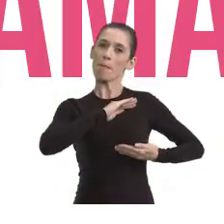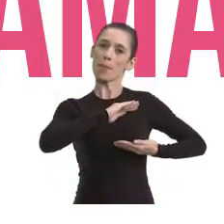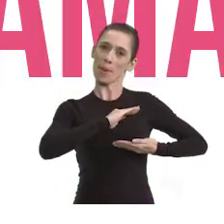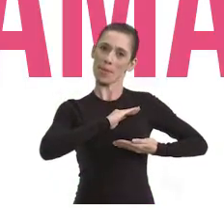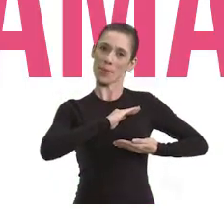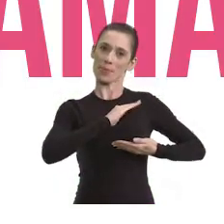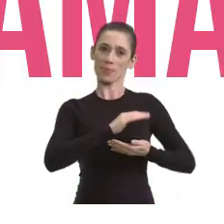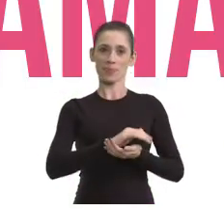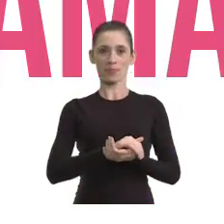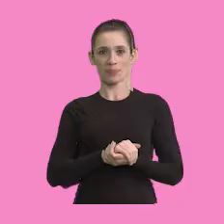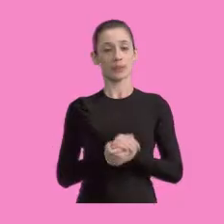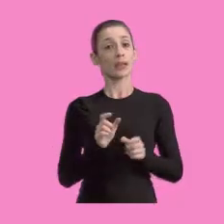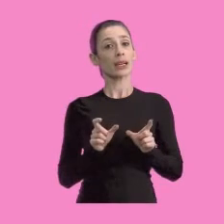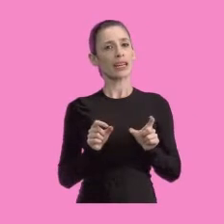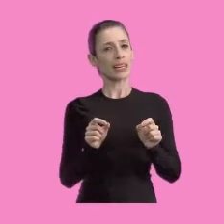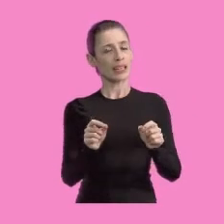mama.